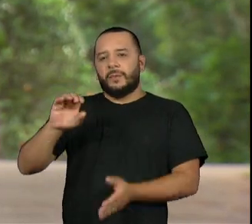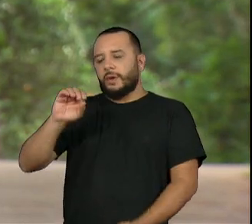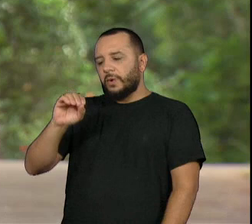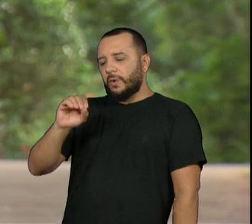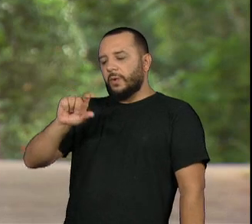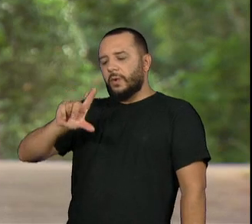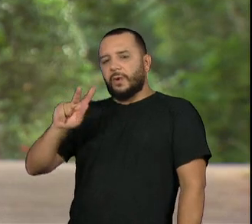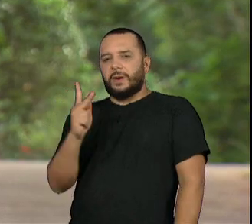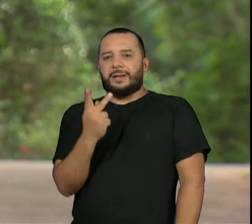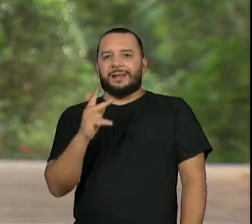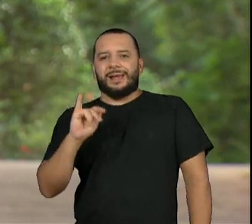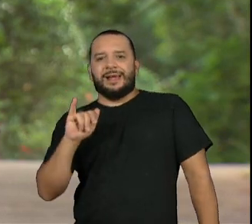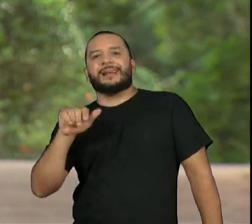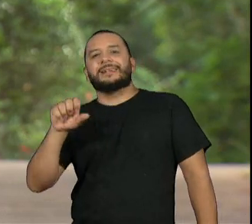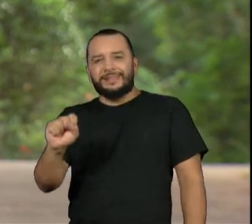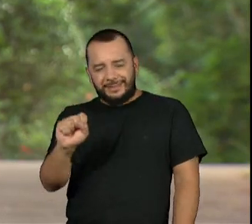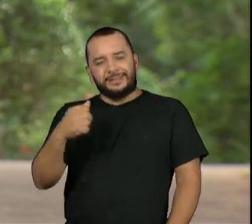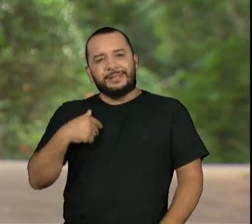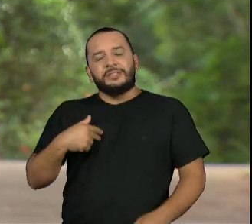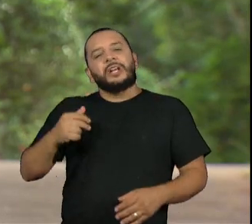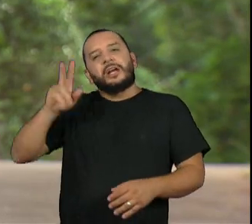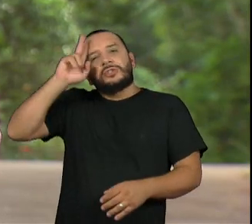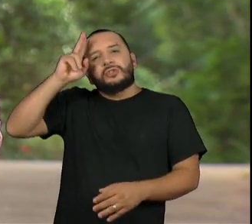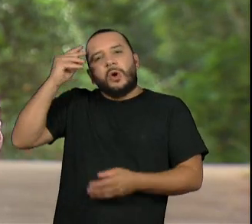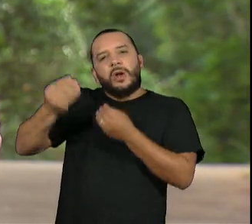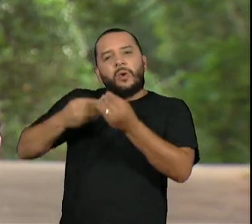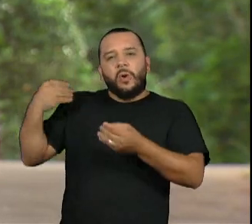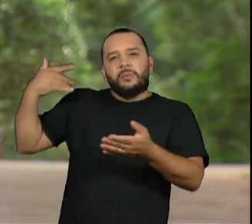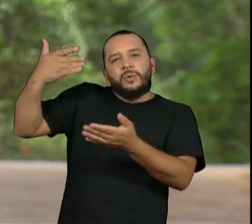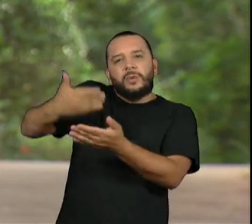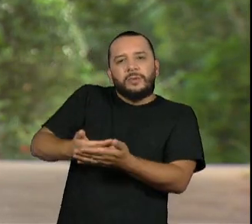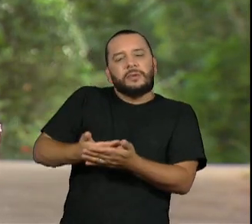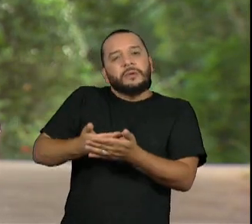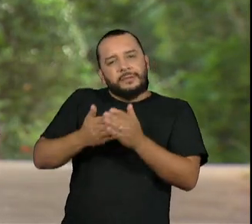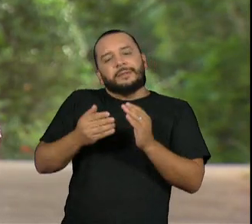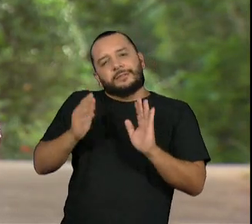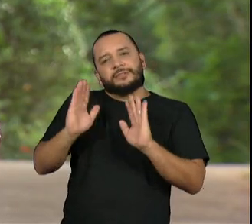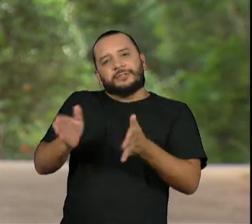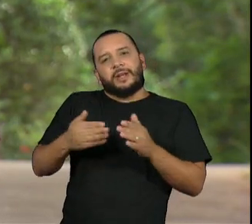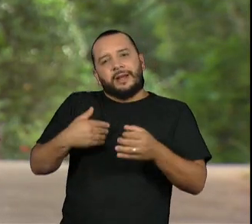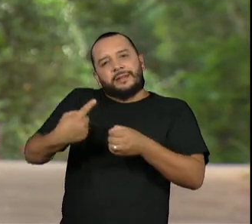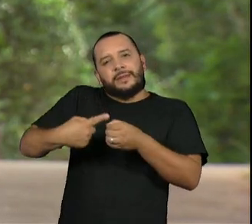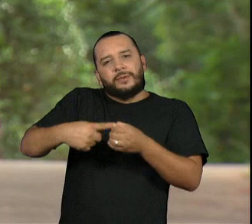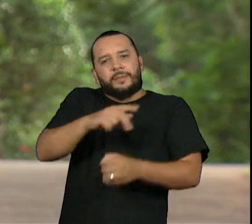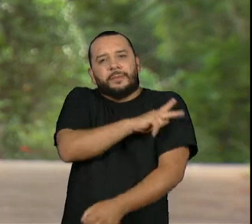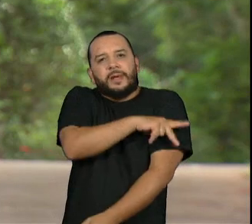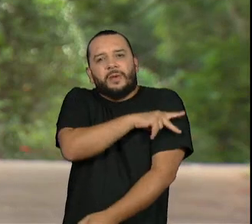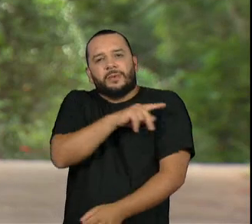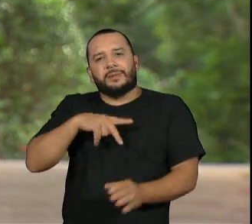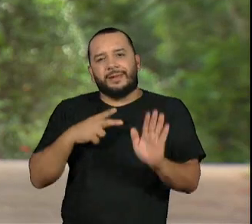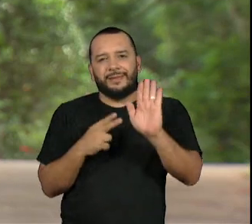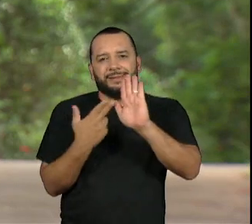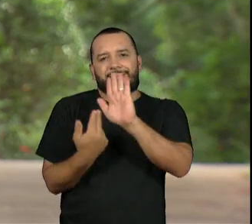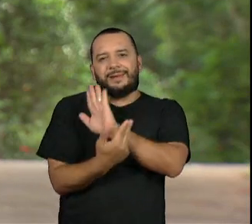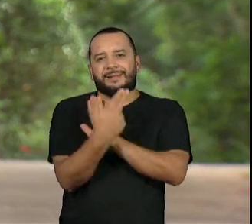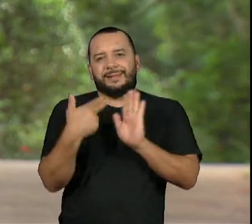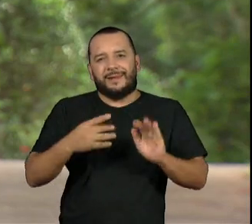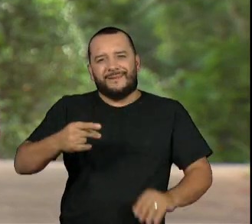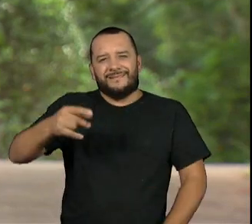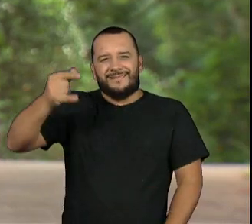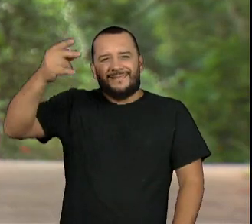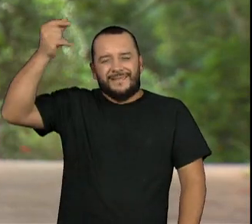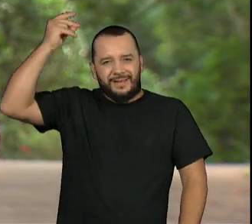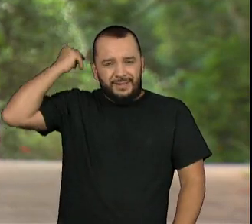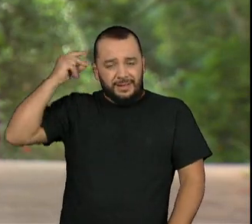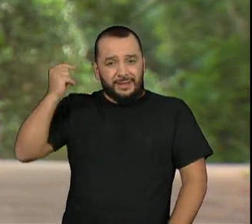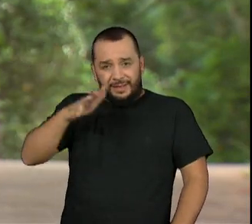preservados do Brasil no interior do Piauí. A obra registra a descoberta de pinturas milenares no corredor